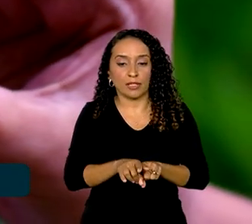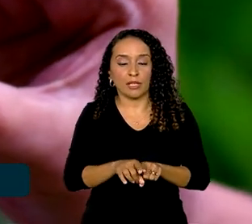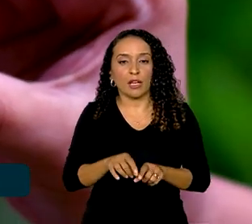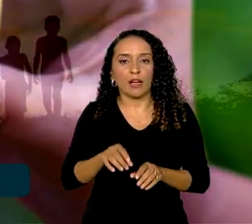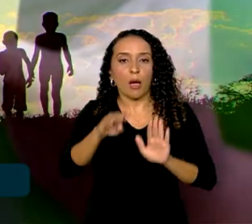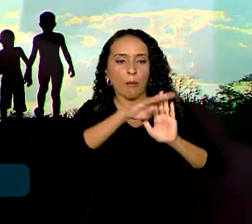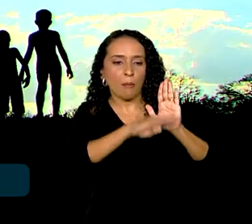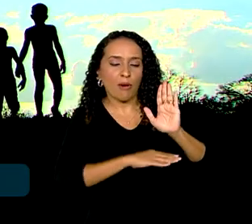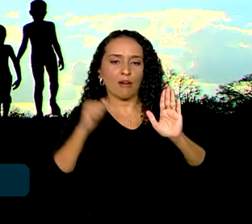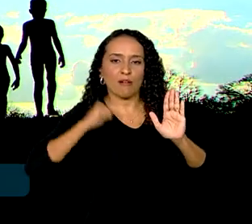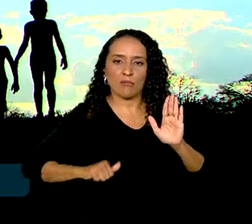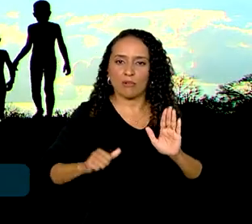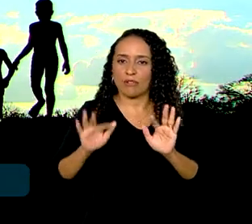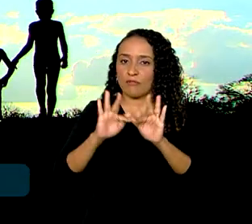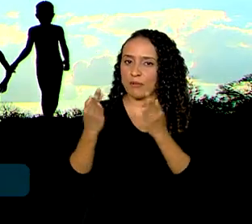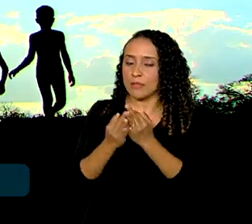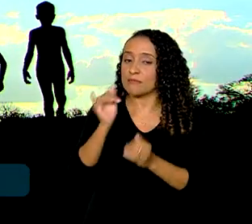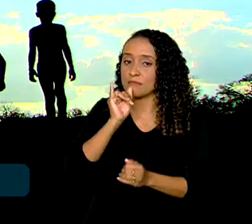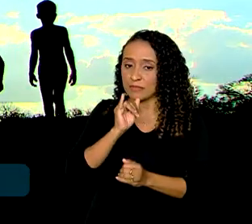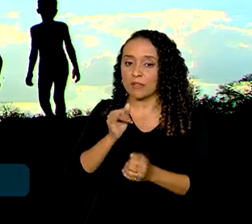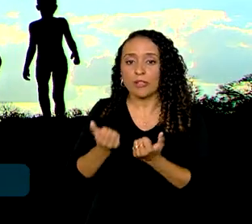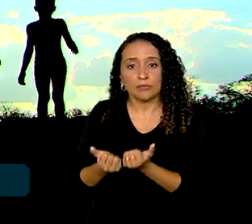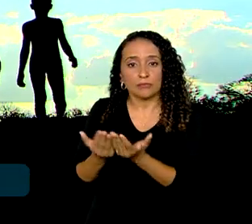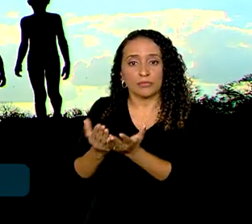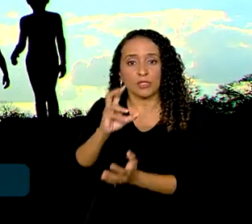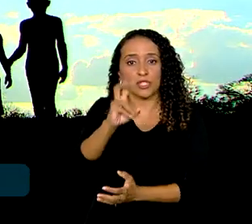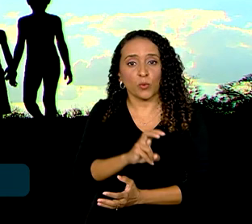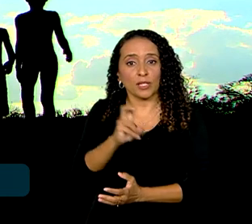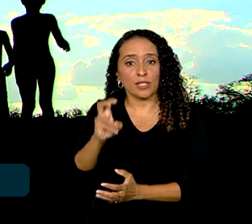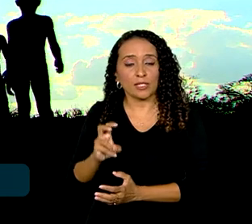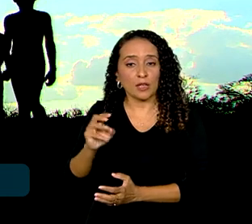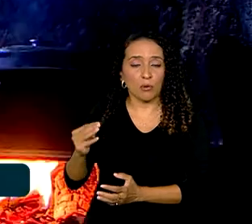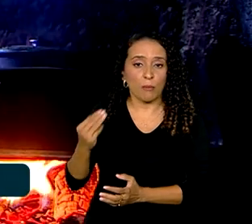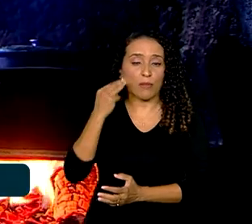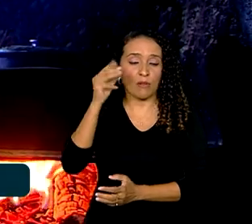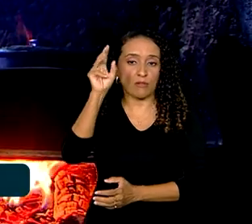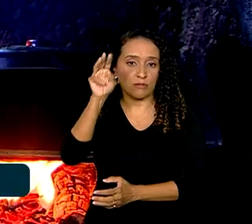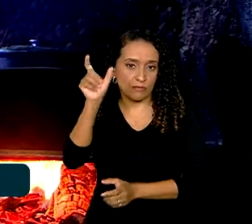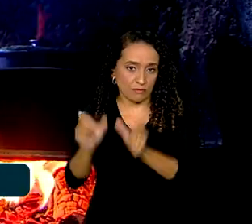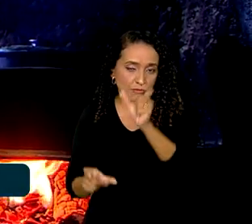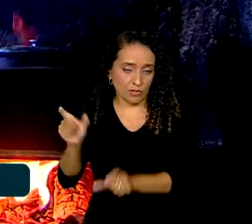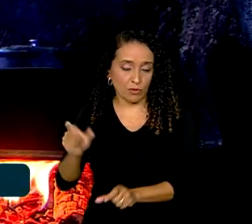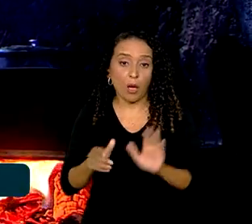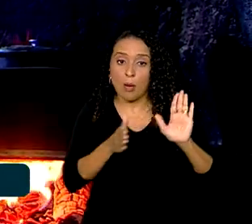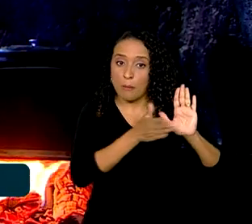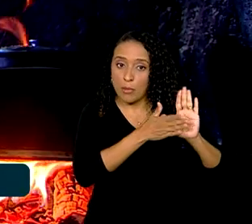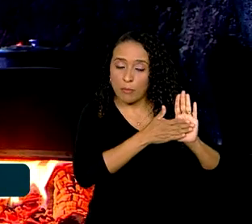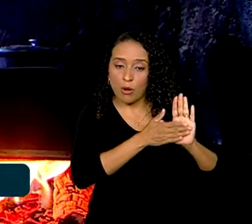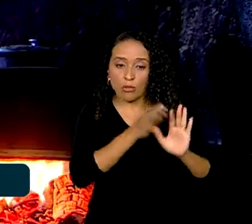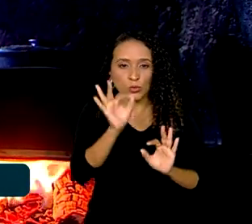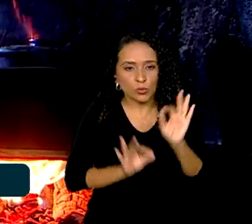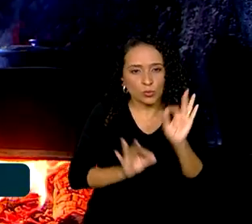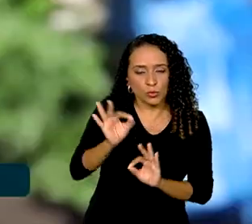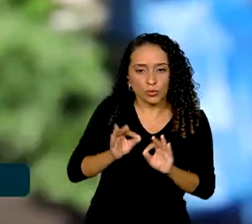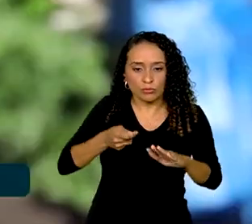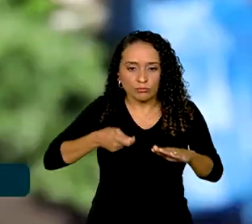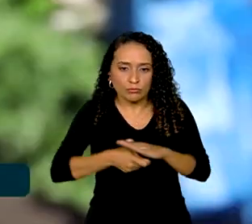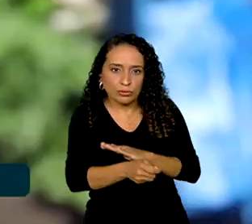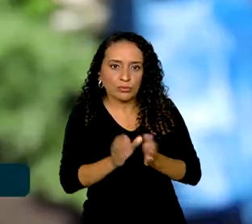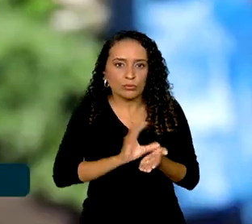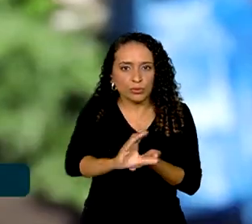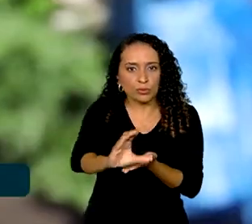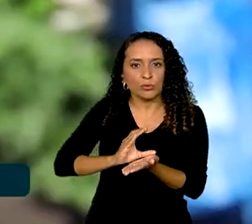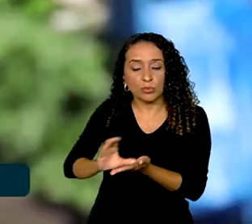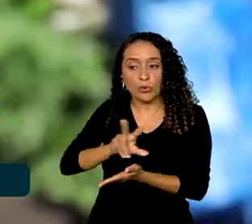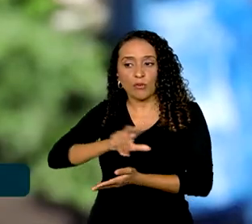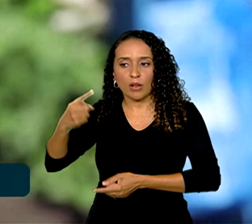Família, por exemplo, beneficia mais de 55 milhões de brasileiros. As propostas e os mecanismos de financiamento serão